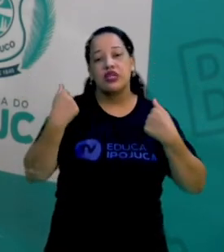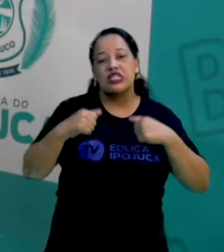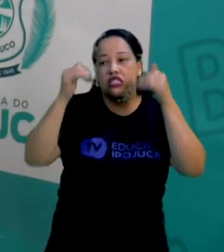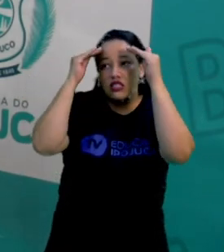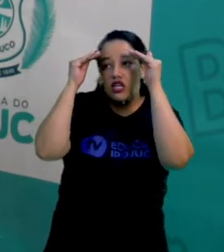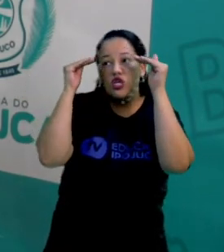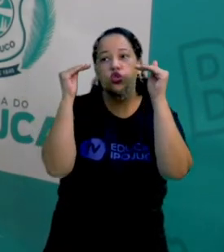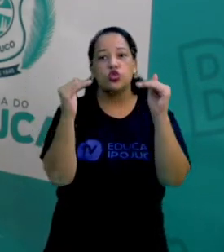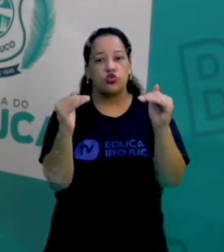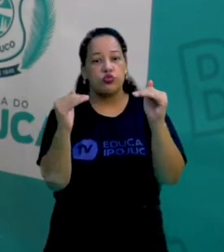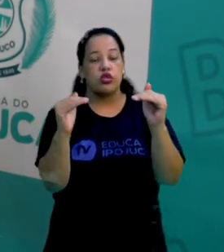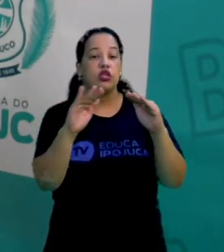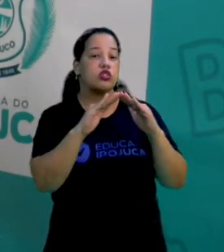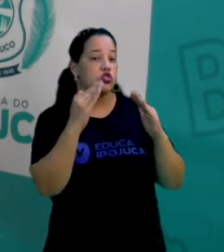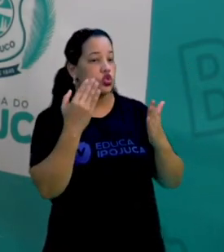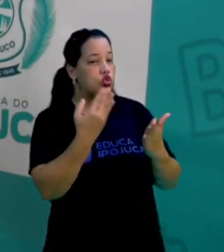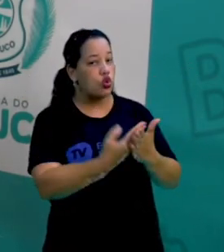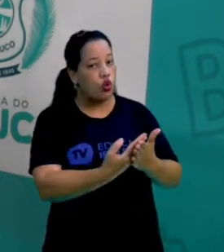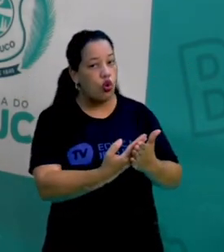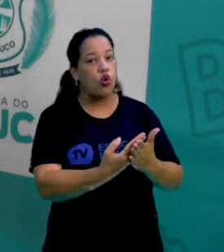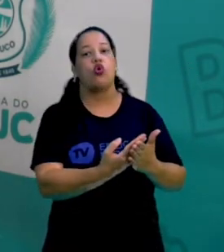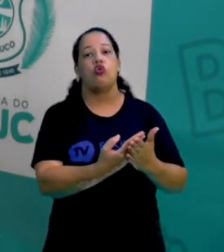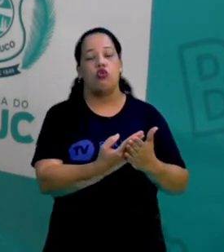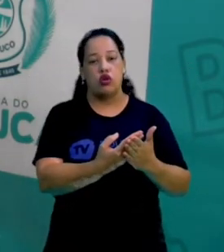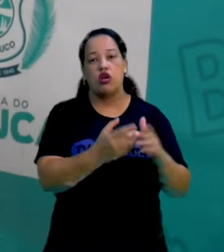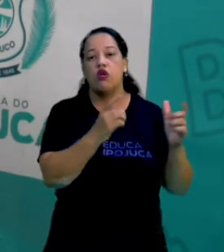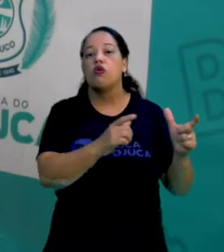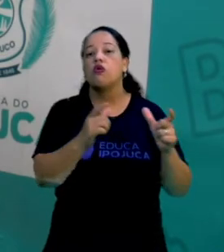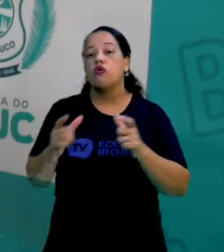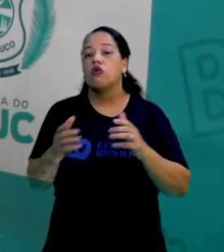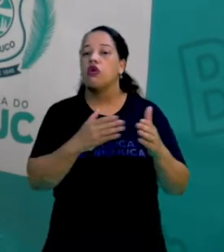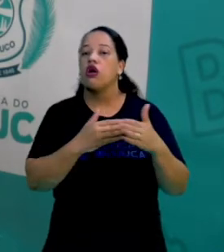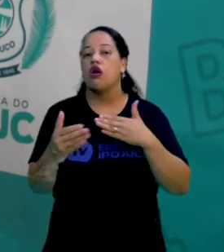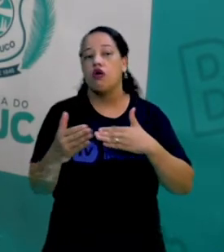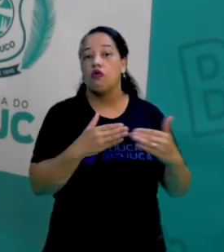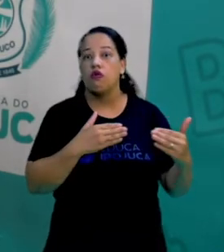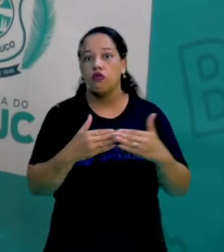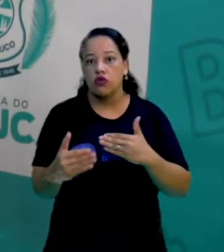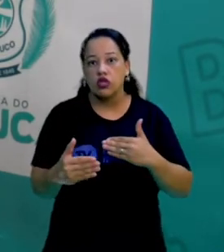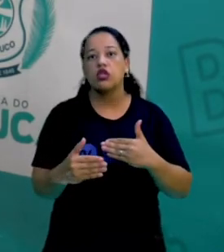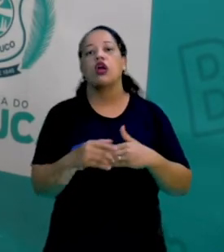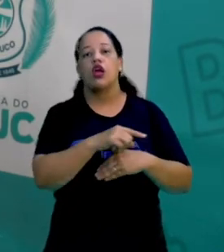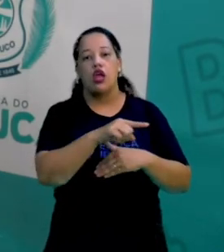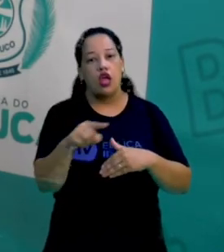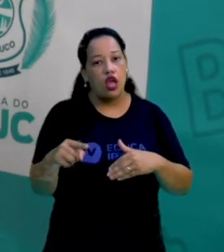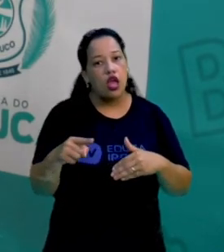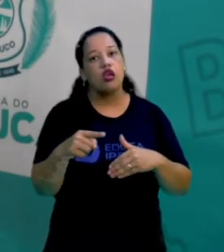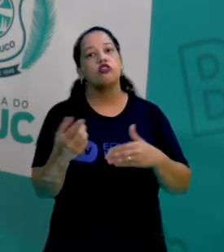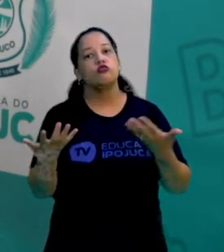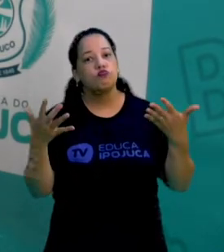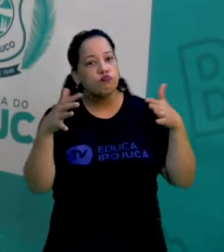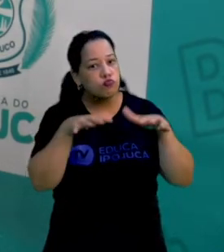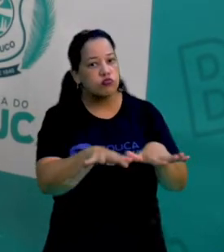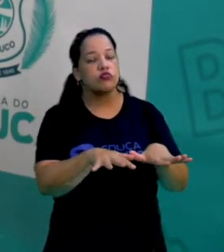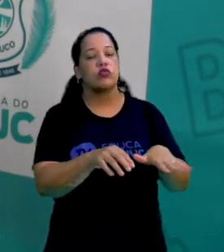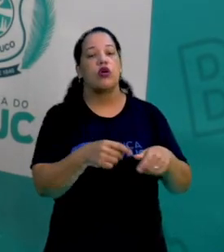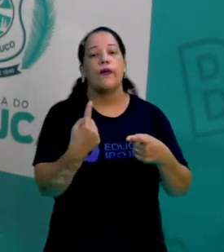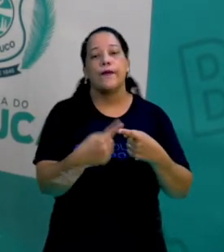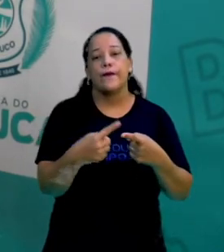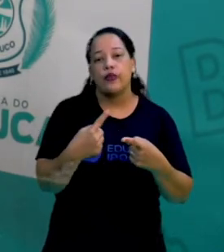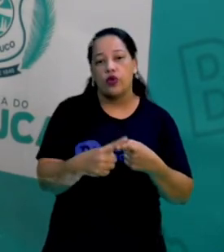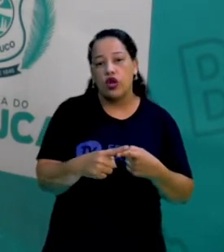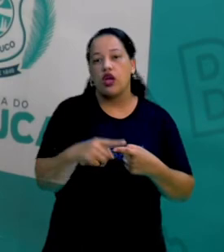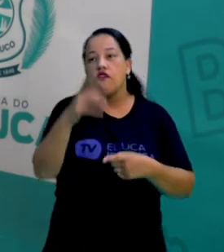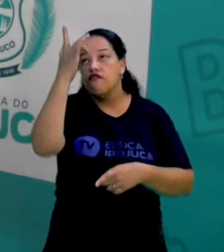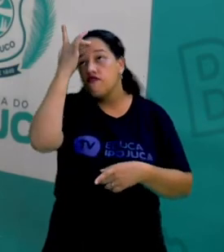dentro das escolas, dentro de qualquer ambiente onde essas pessoas estejam. porque não é tão